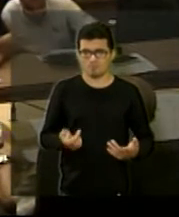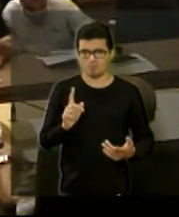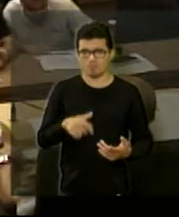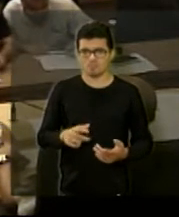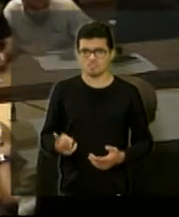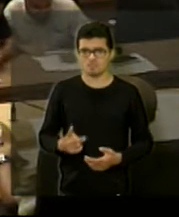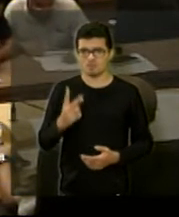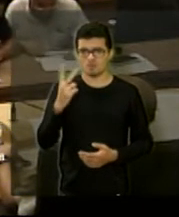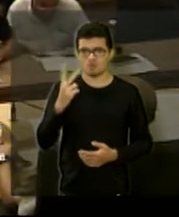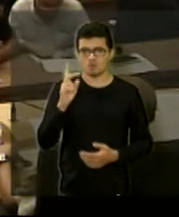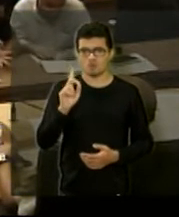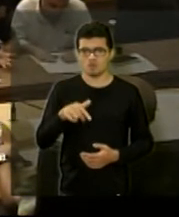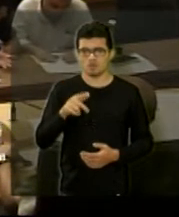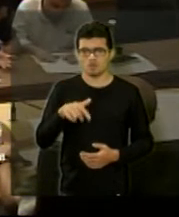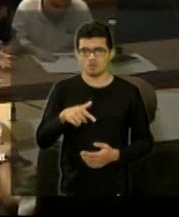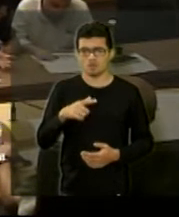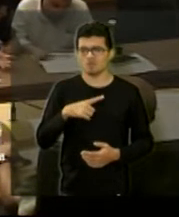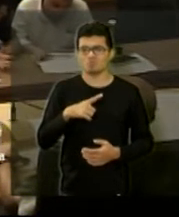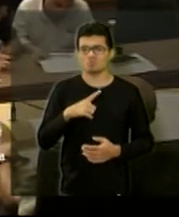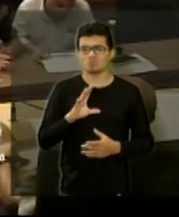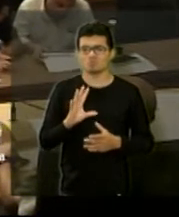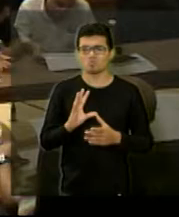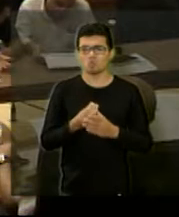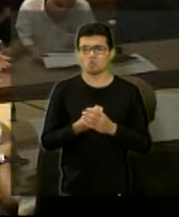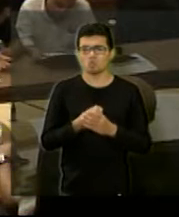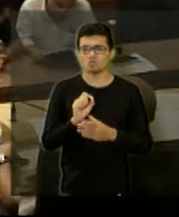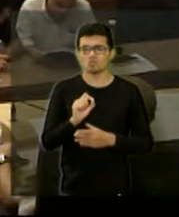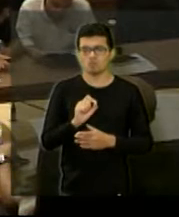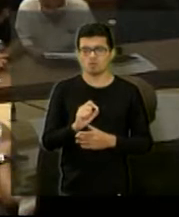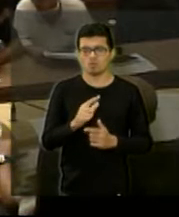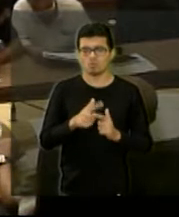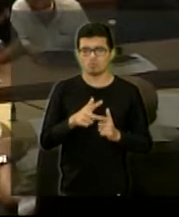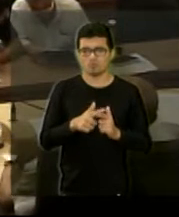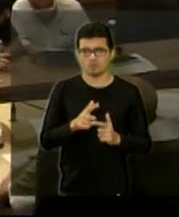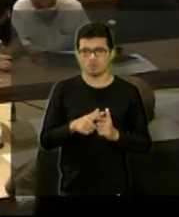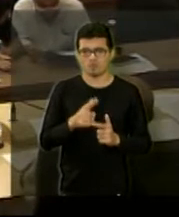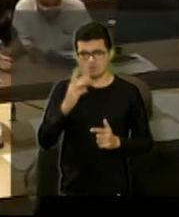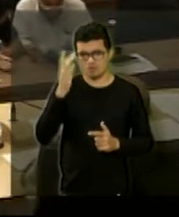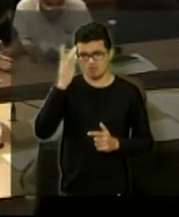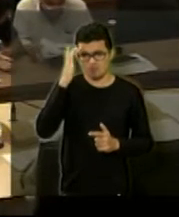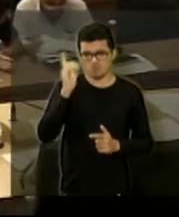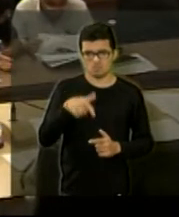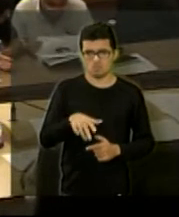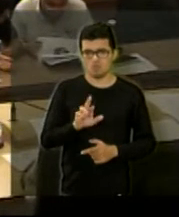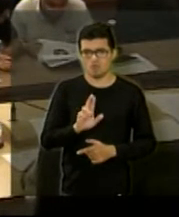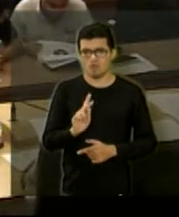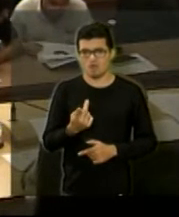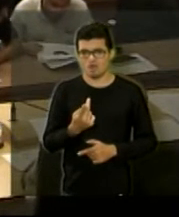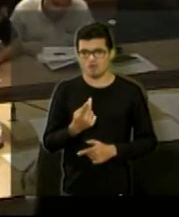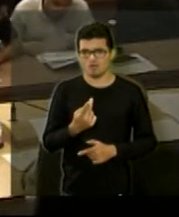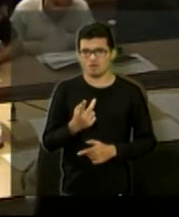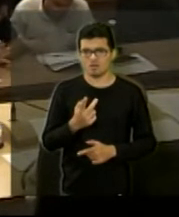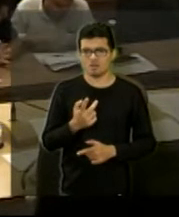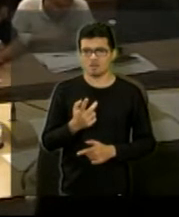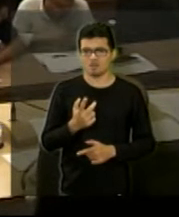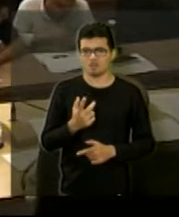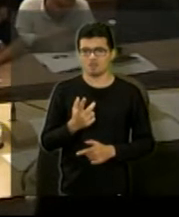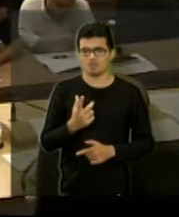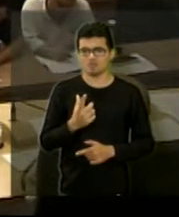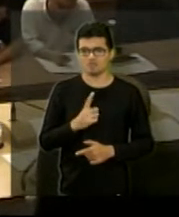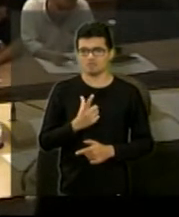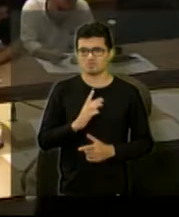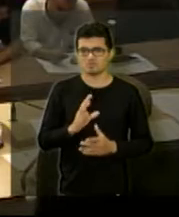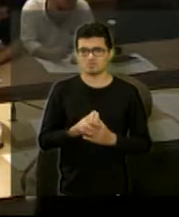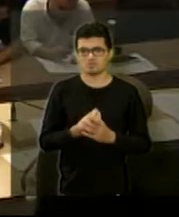esse valor é o que estaria incluso, porque acredito que nem o RH para exercer essa função ali ele cobriria.